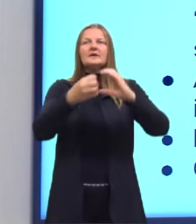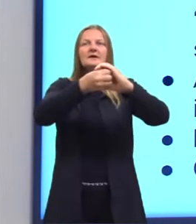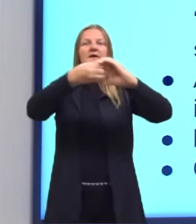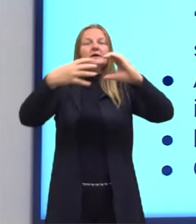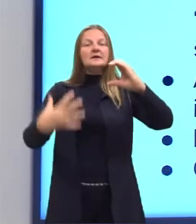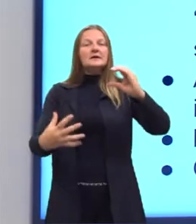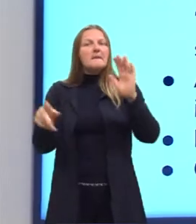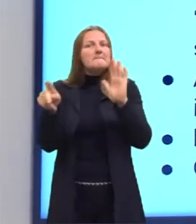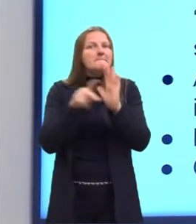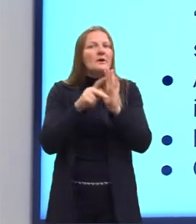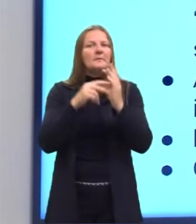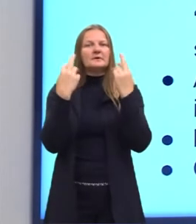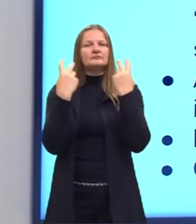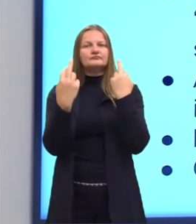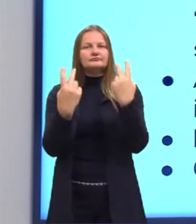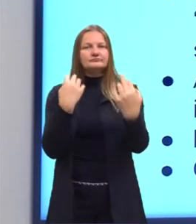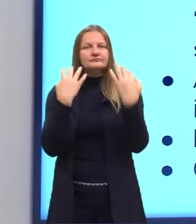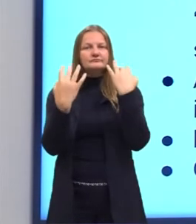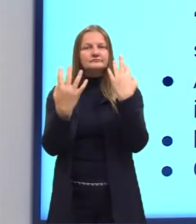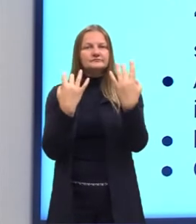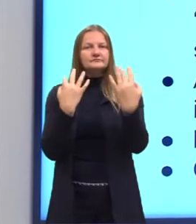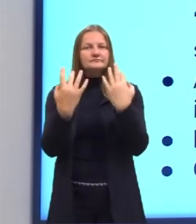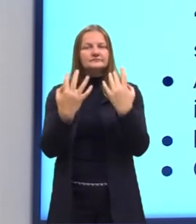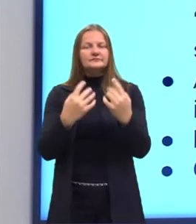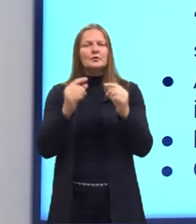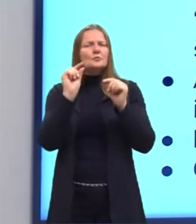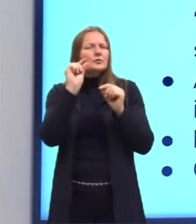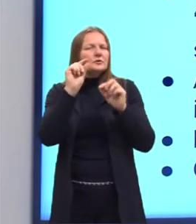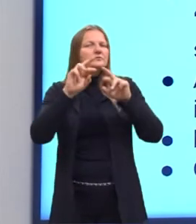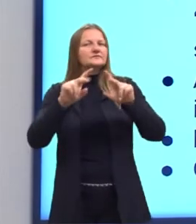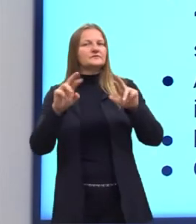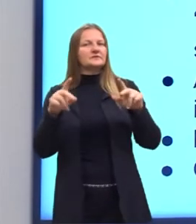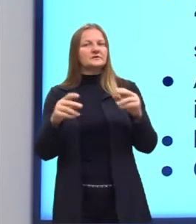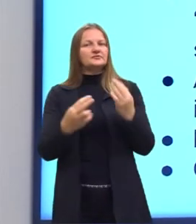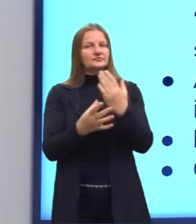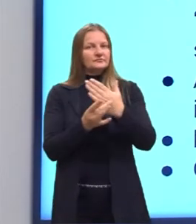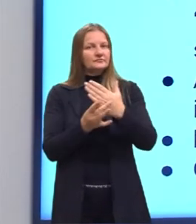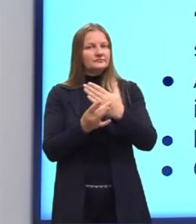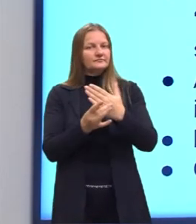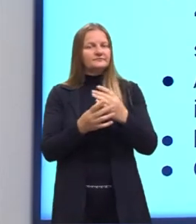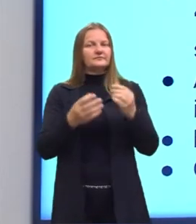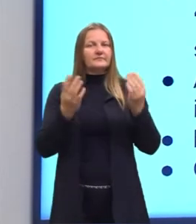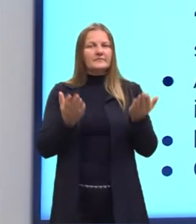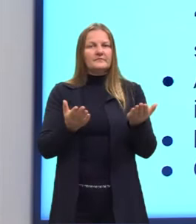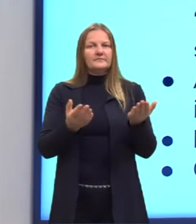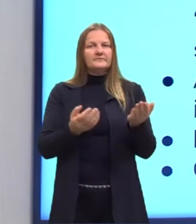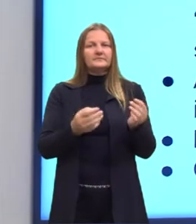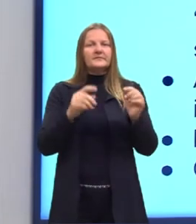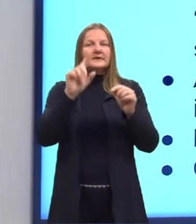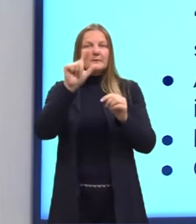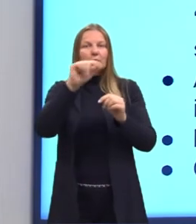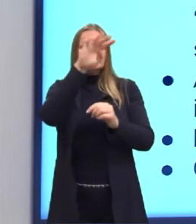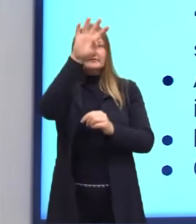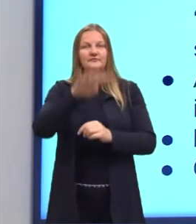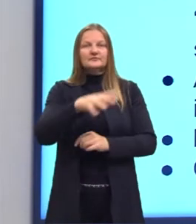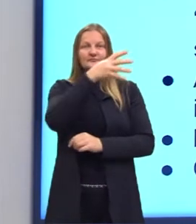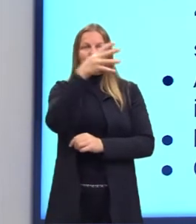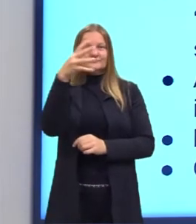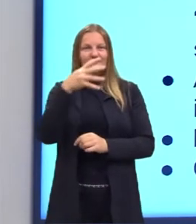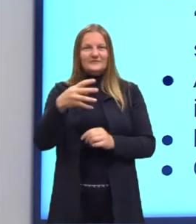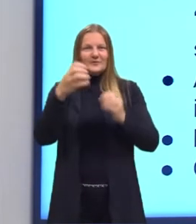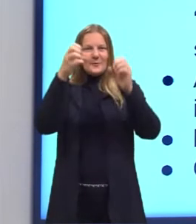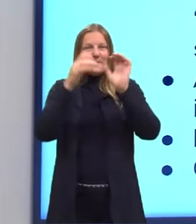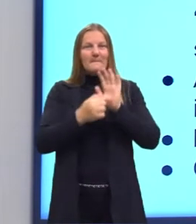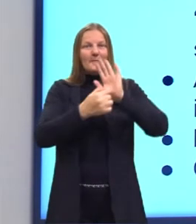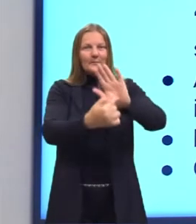Características, então, que a gente tem. Olha como difere um pouquinho do realismo e depois nós vamos ver um quadro no qual tem uma